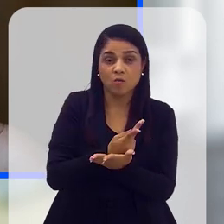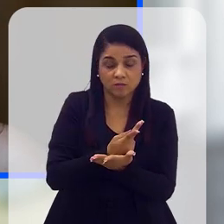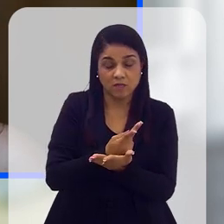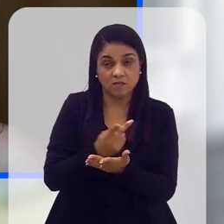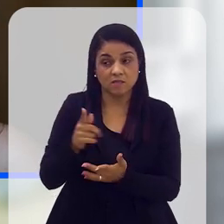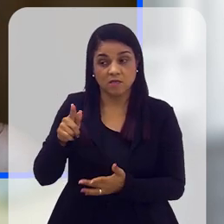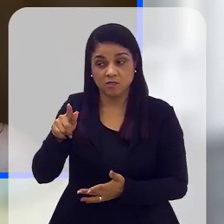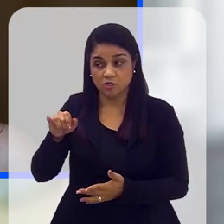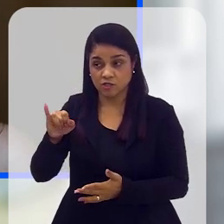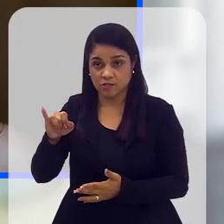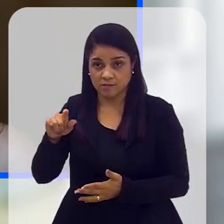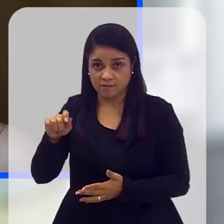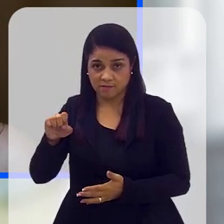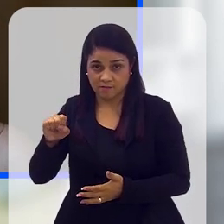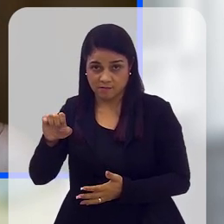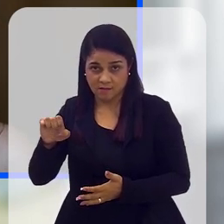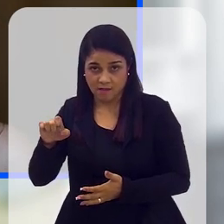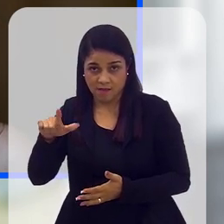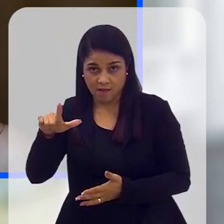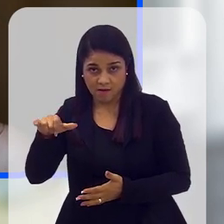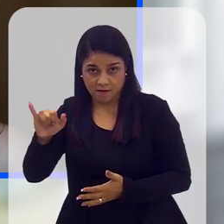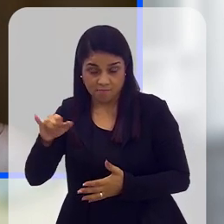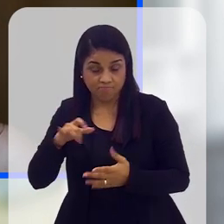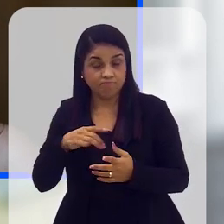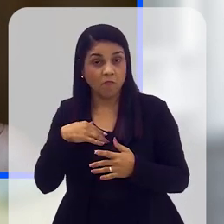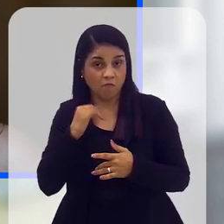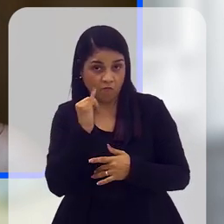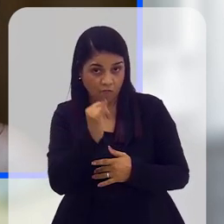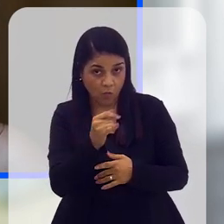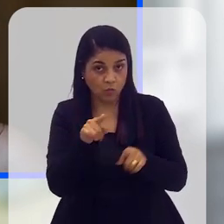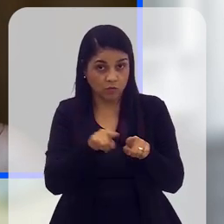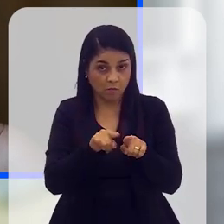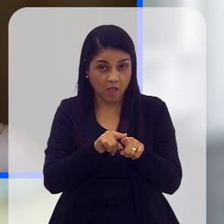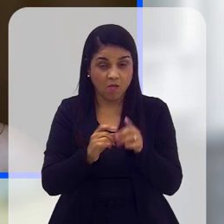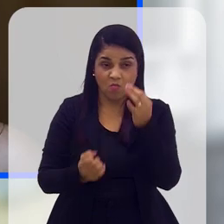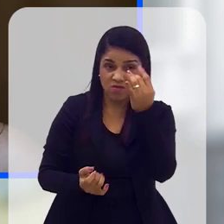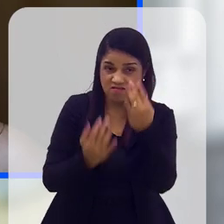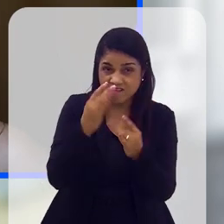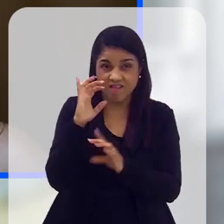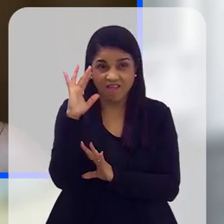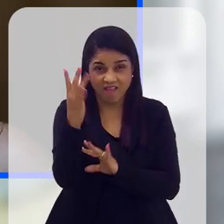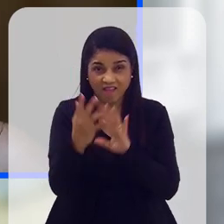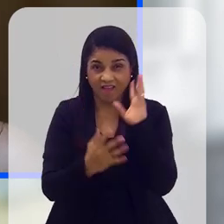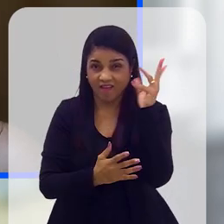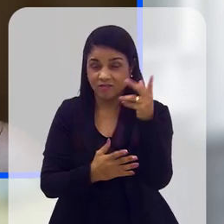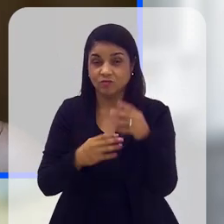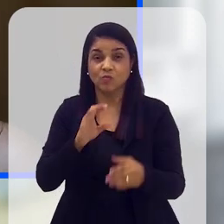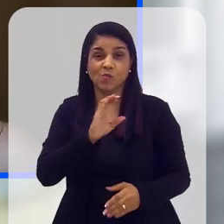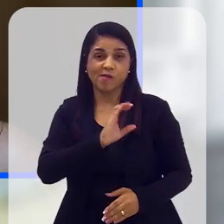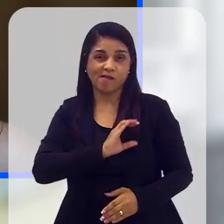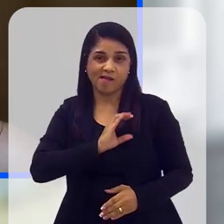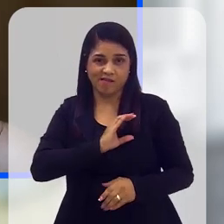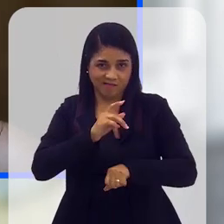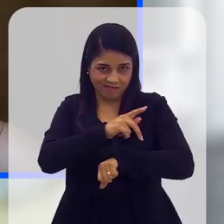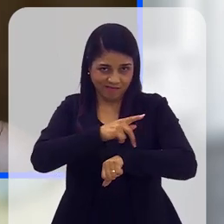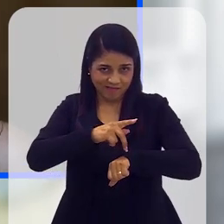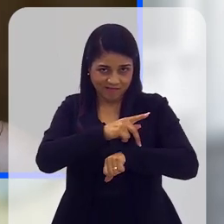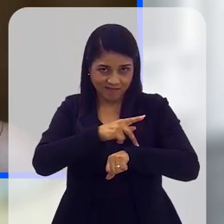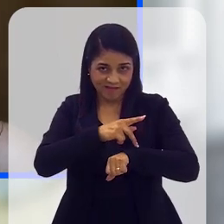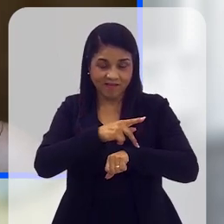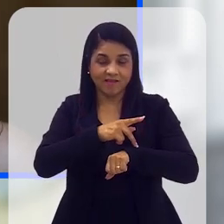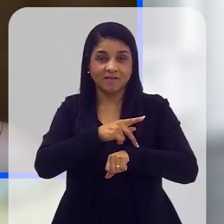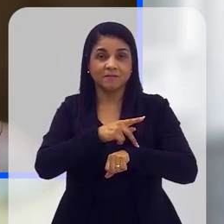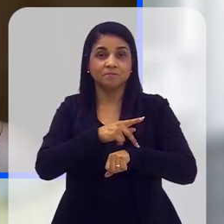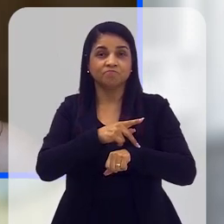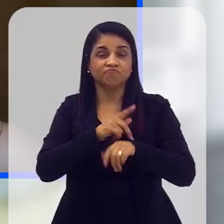acontecendo. Acho que a Gisele nomeou alguns deles. Pegar, por exemplo, os incêndios ocorridos no Canadá,